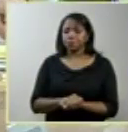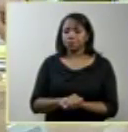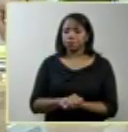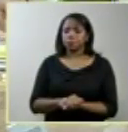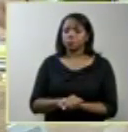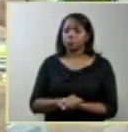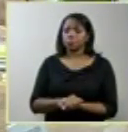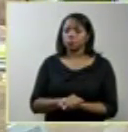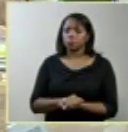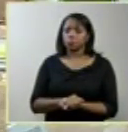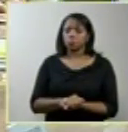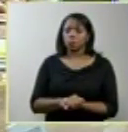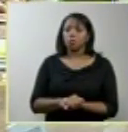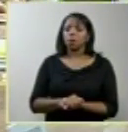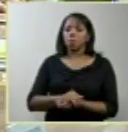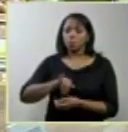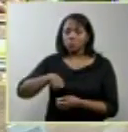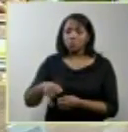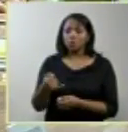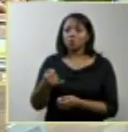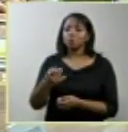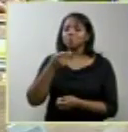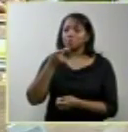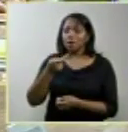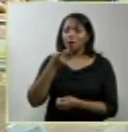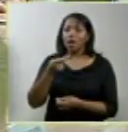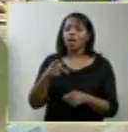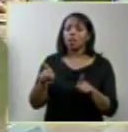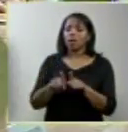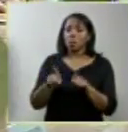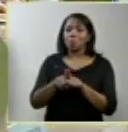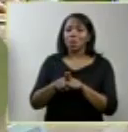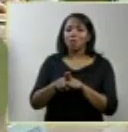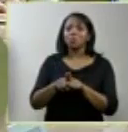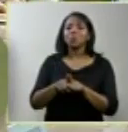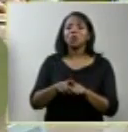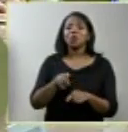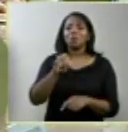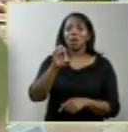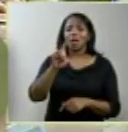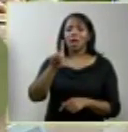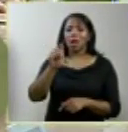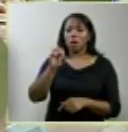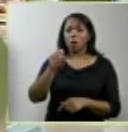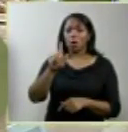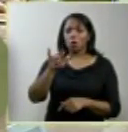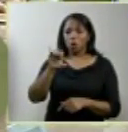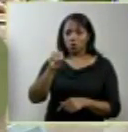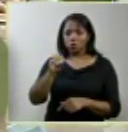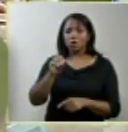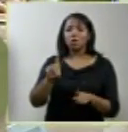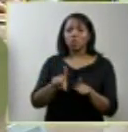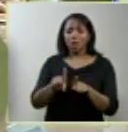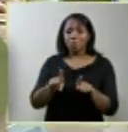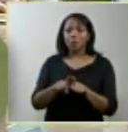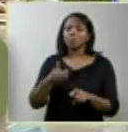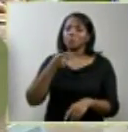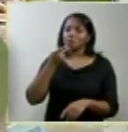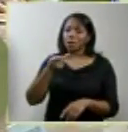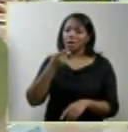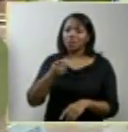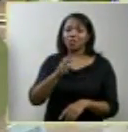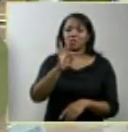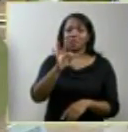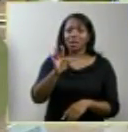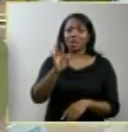em outra oportunidade eu gostaria de fazer de público o elogio da TV Justiça eu apenas não queria mudar o